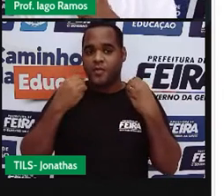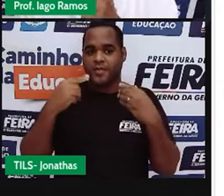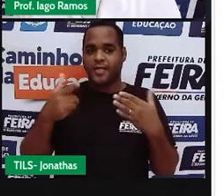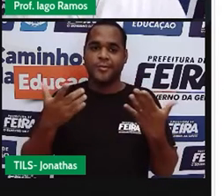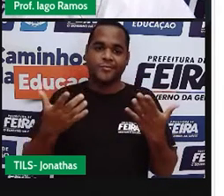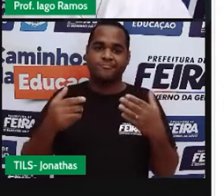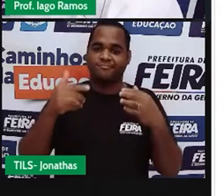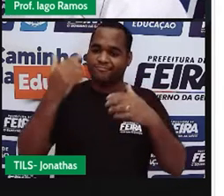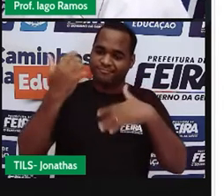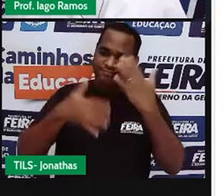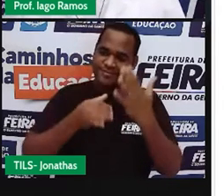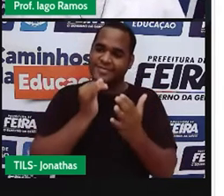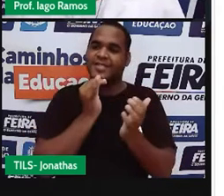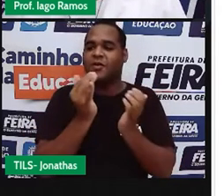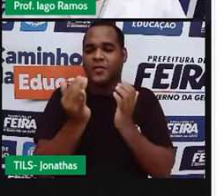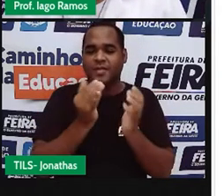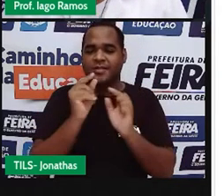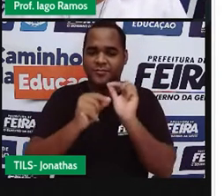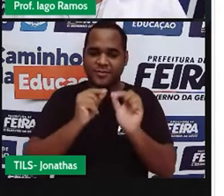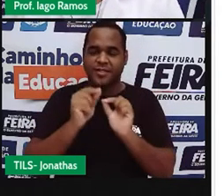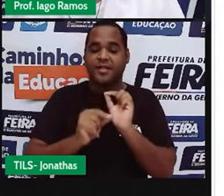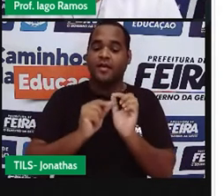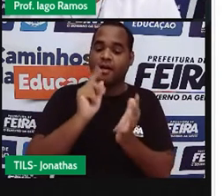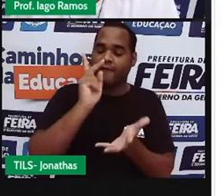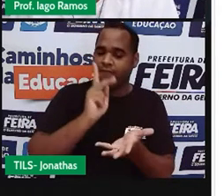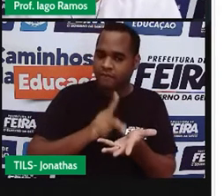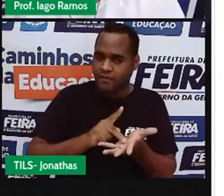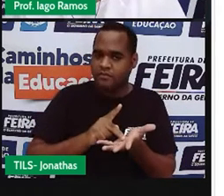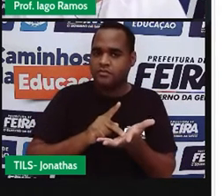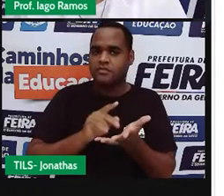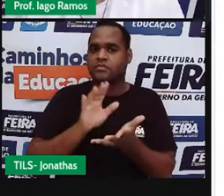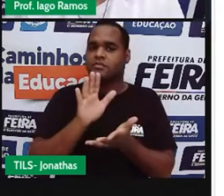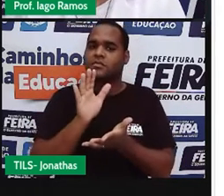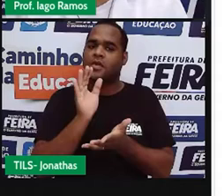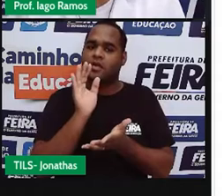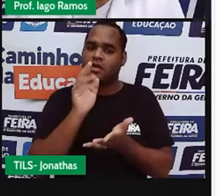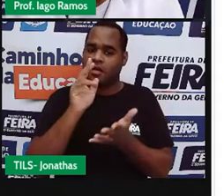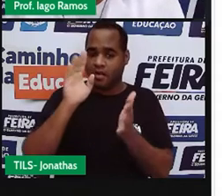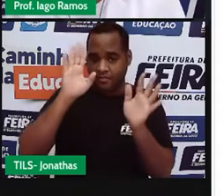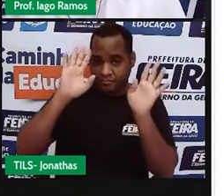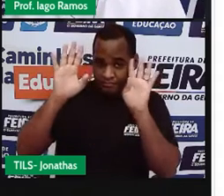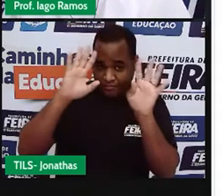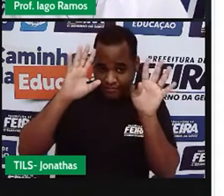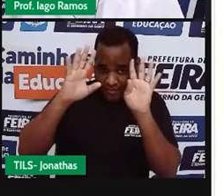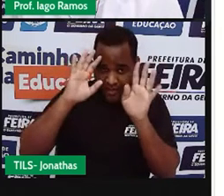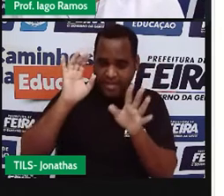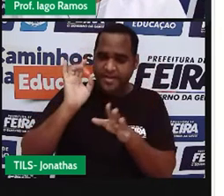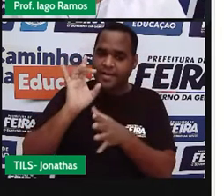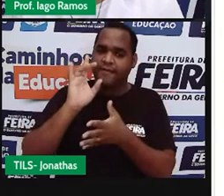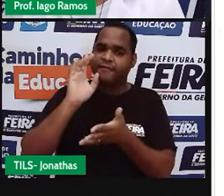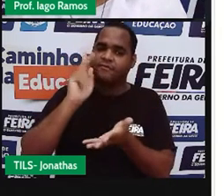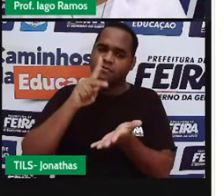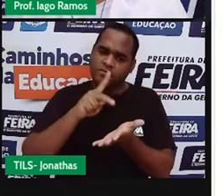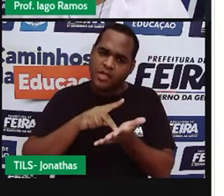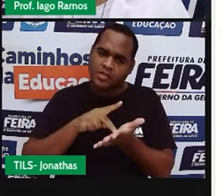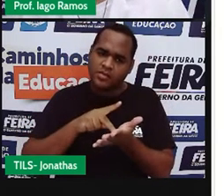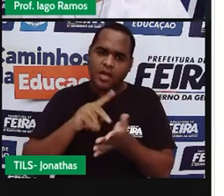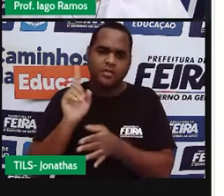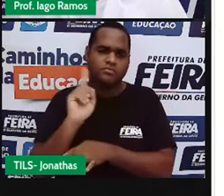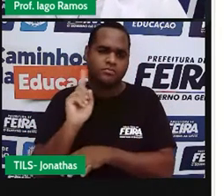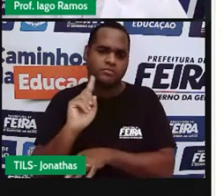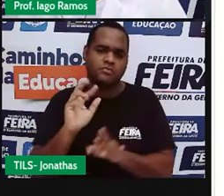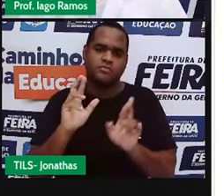essa situação, que é uma situação hipotética. O que é significa uma situação